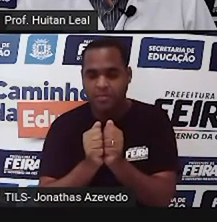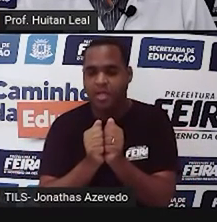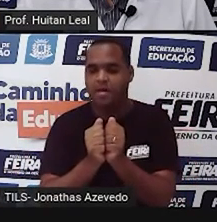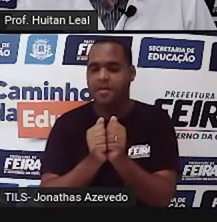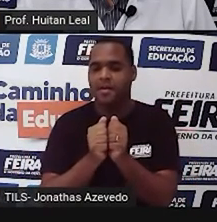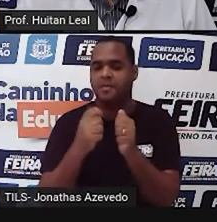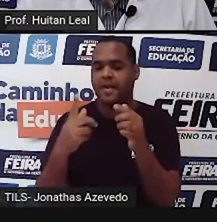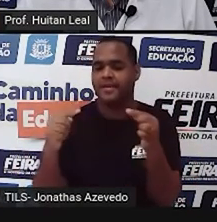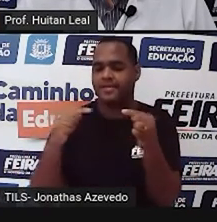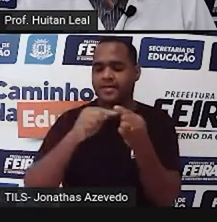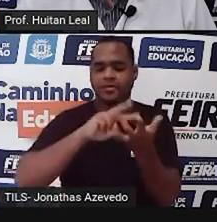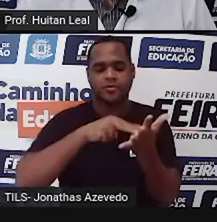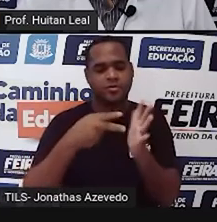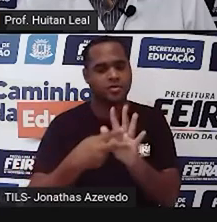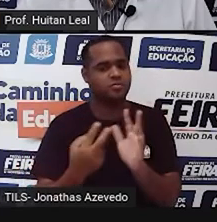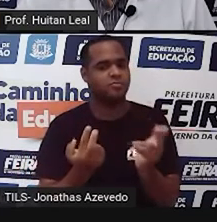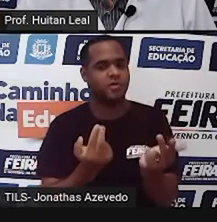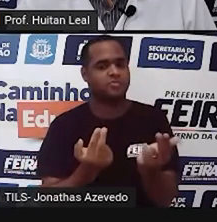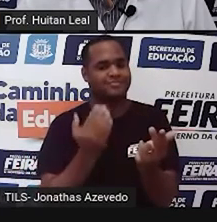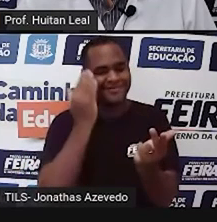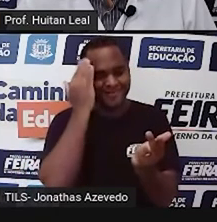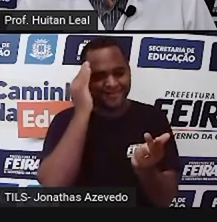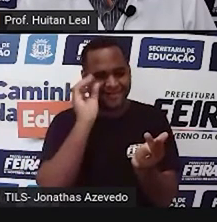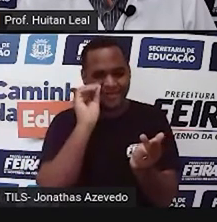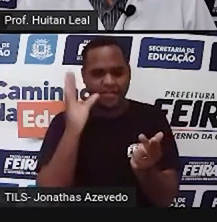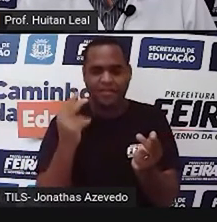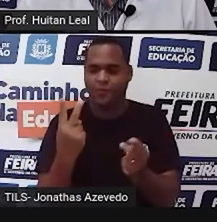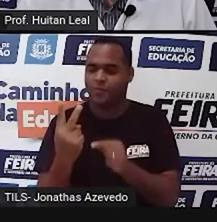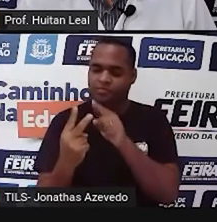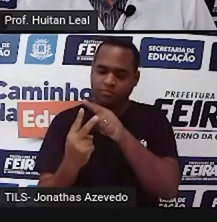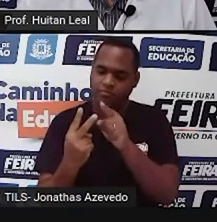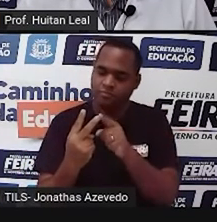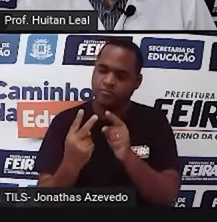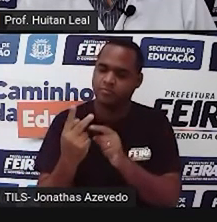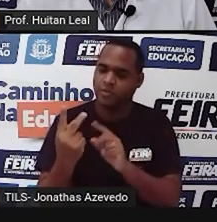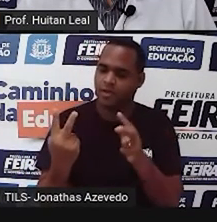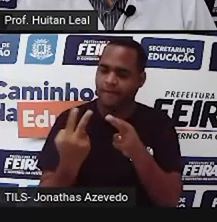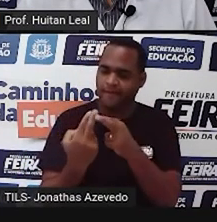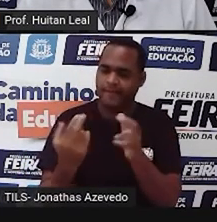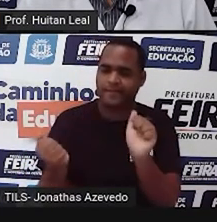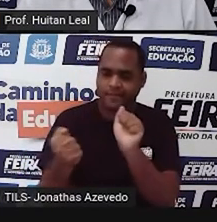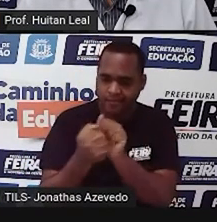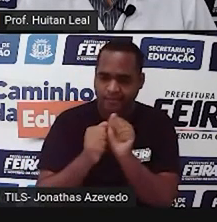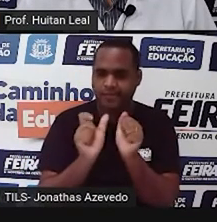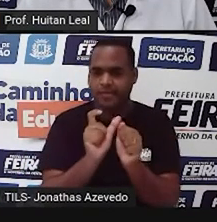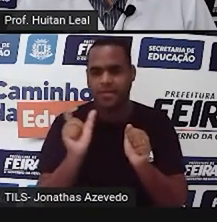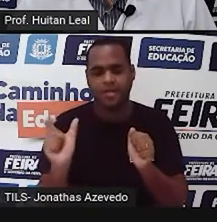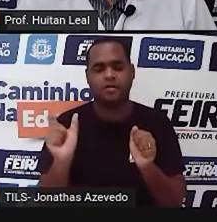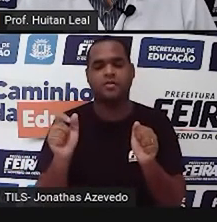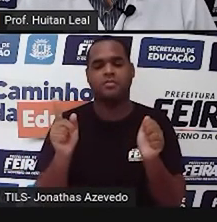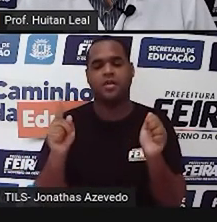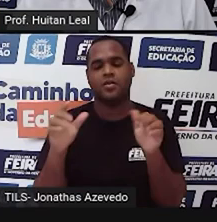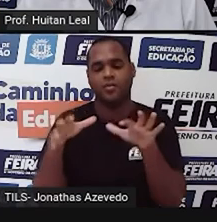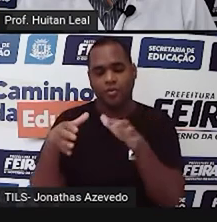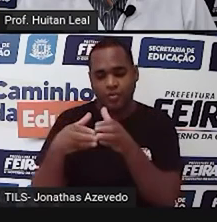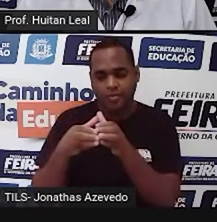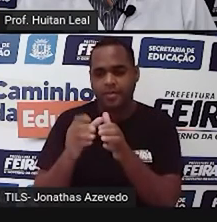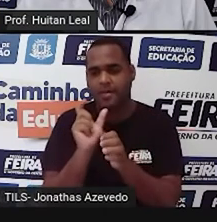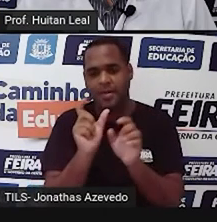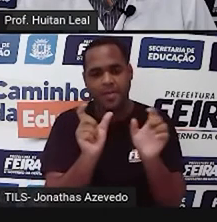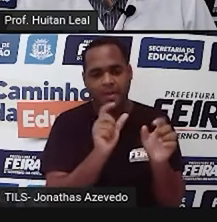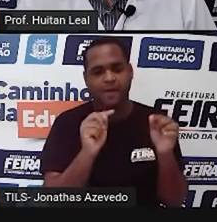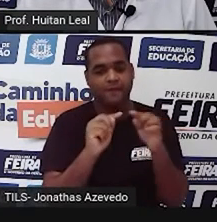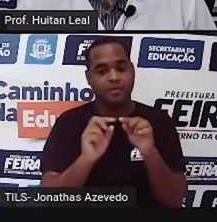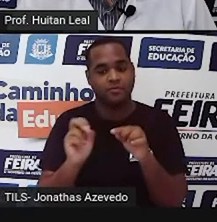um único significado. Não é apenas uma, mas a junção de palavras. Quando temos um grupo de palavras com